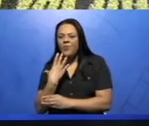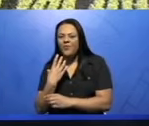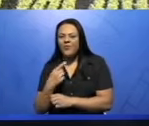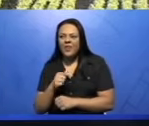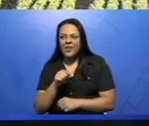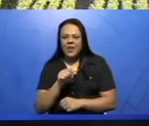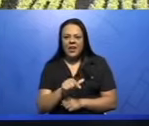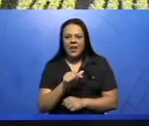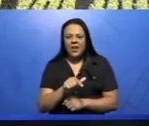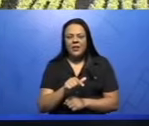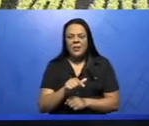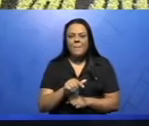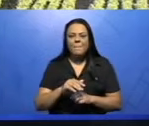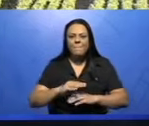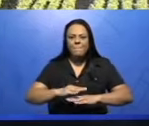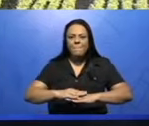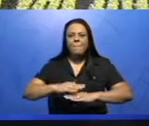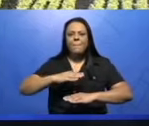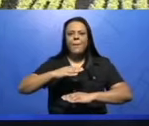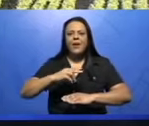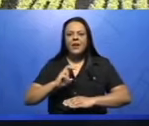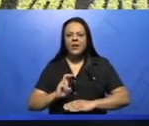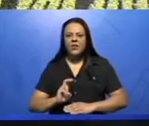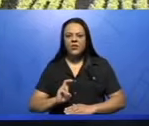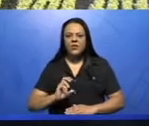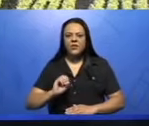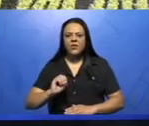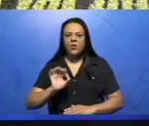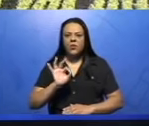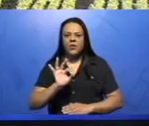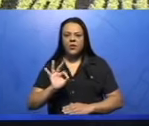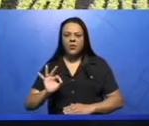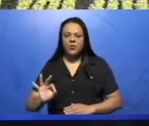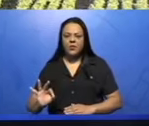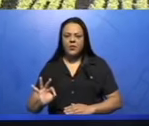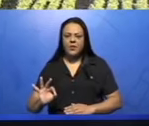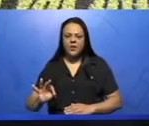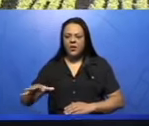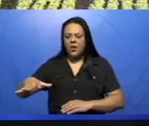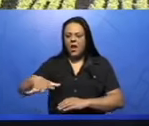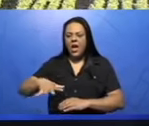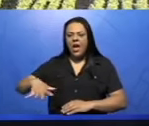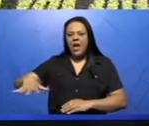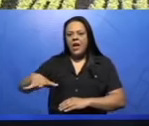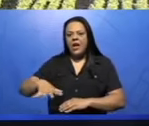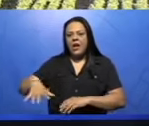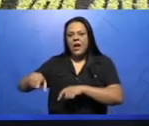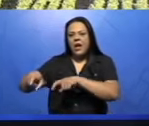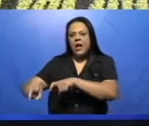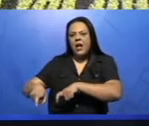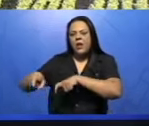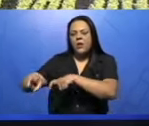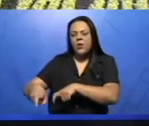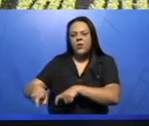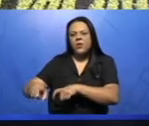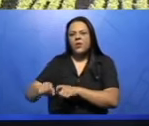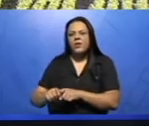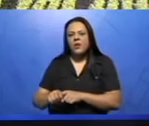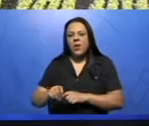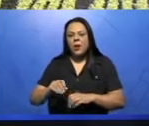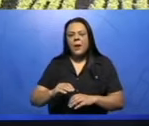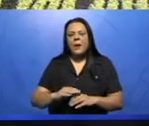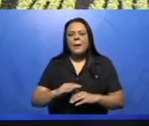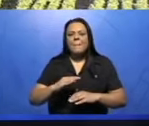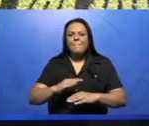50% da área agrícola. Então, mais da metade da produção agropecuária